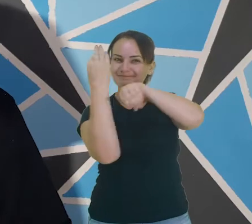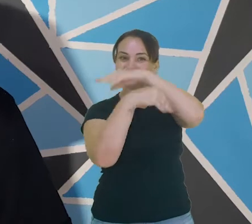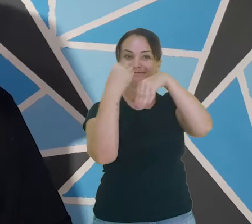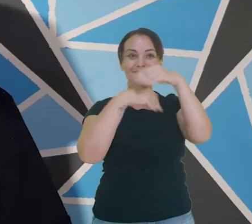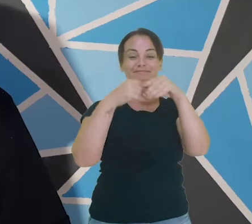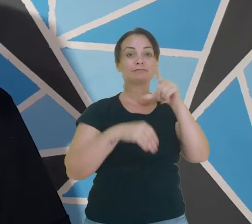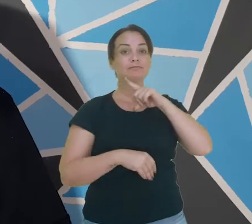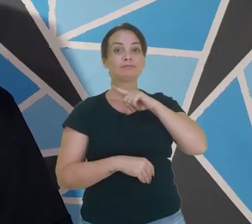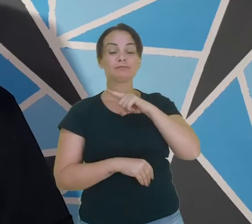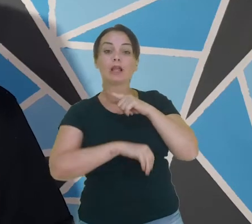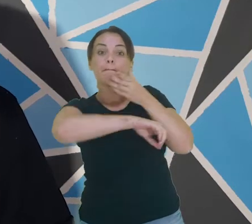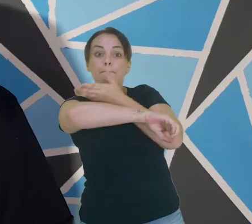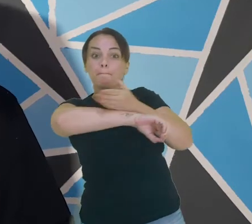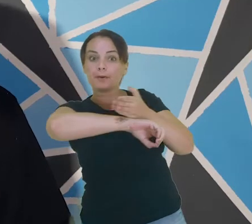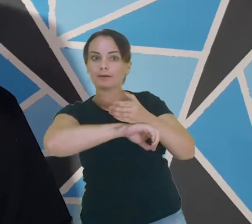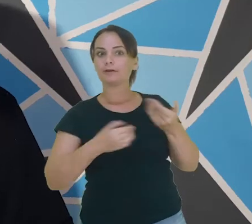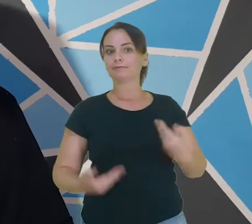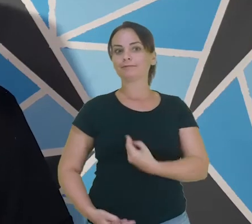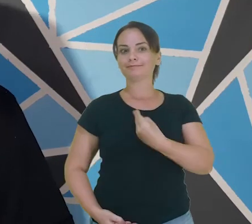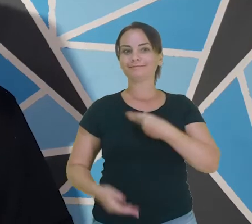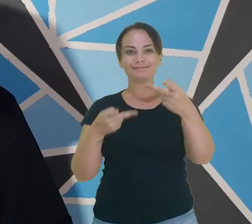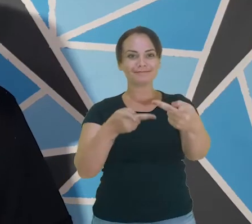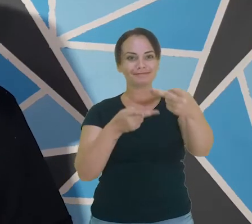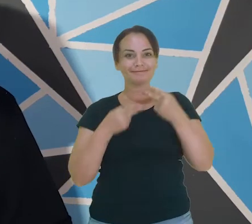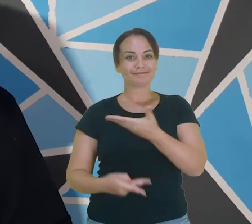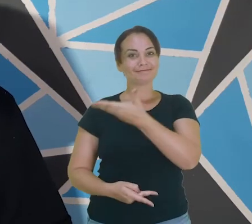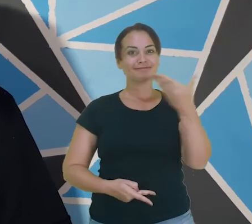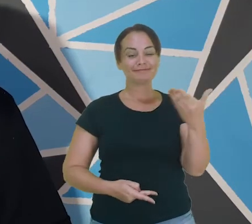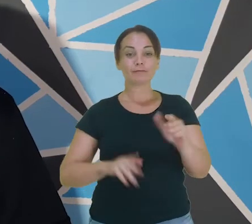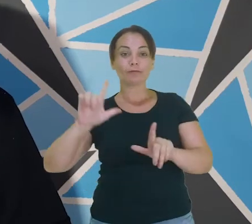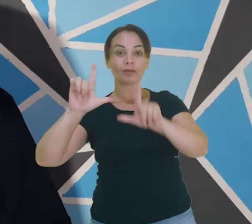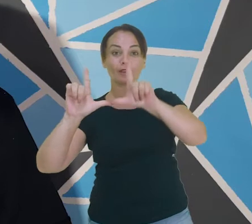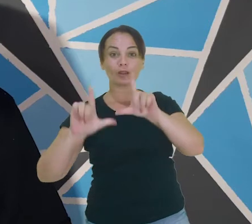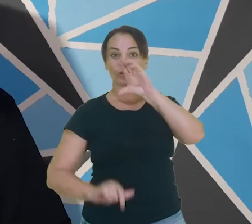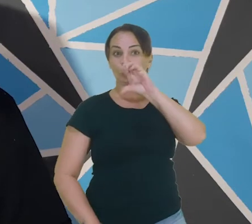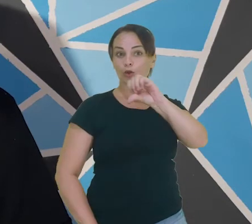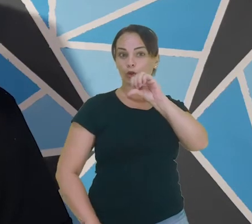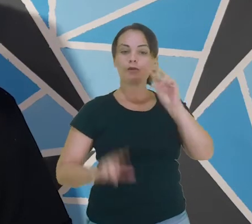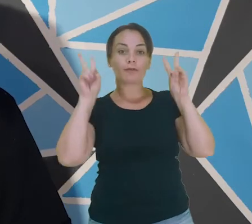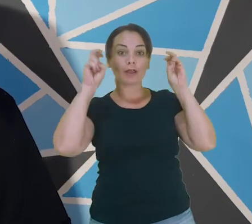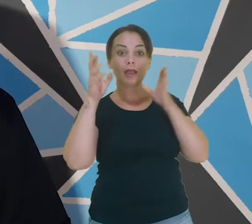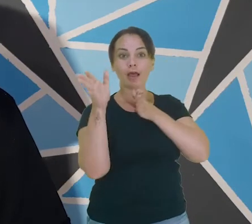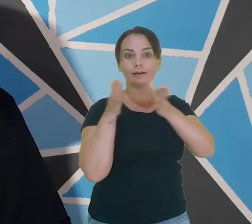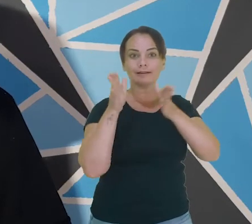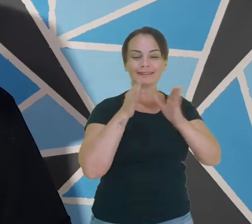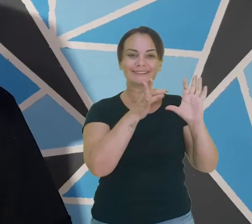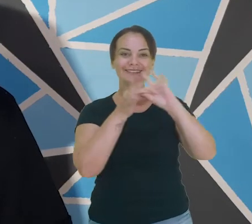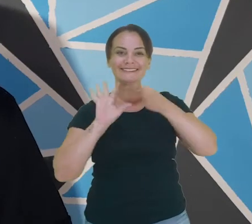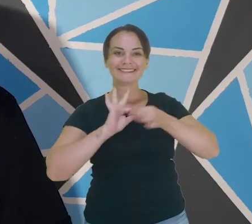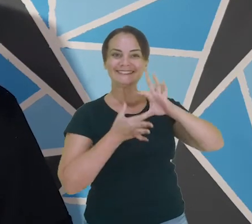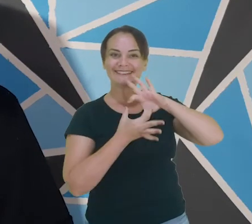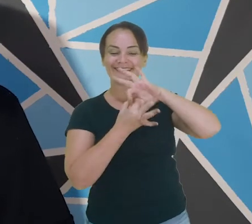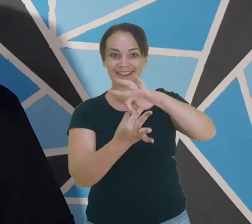são cinza, e em volta deles tem um contorno branco. E eu tô aqui pra convidar vocês pro episódio 9 sobre a acessibilidade